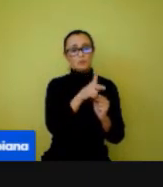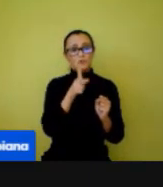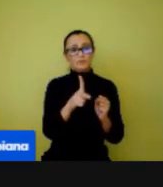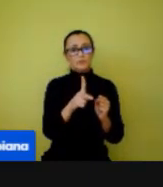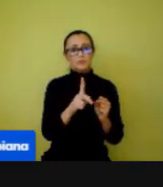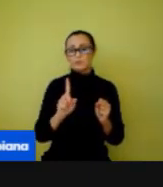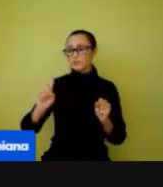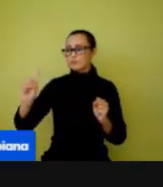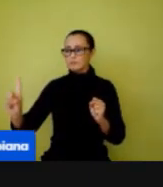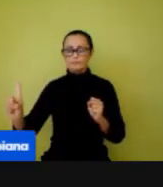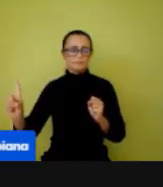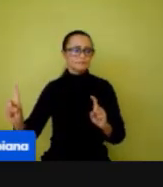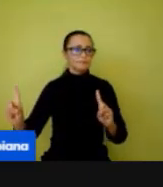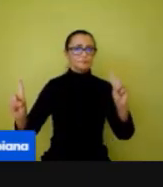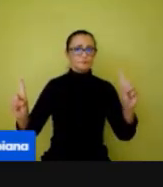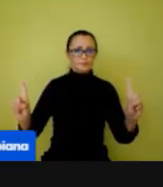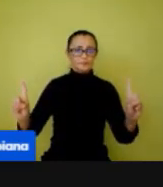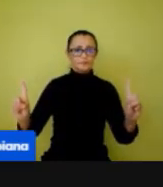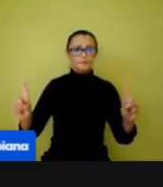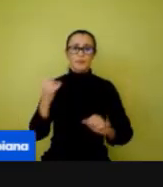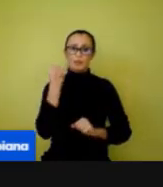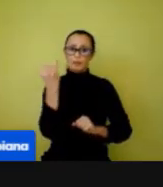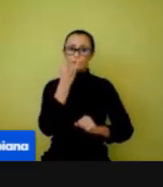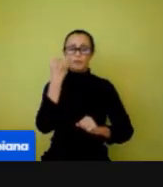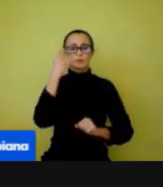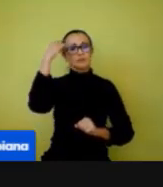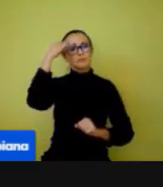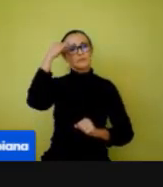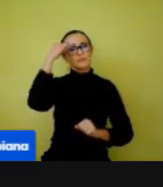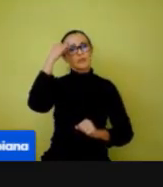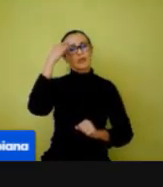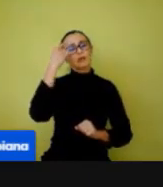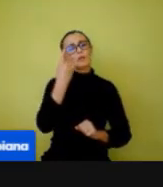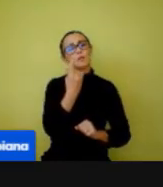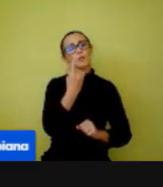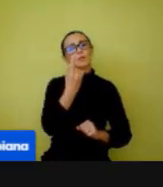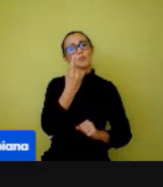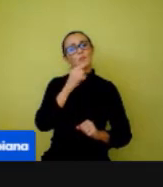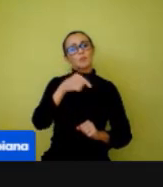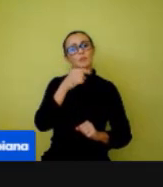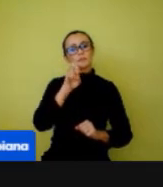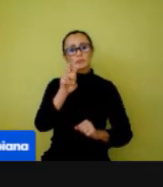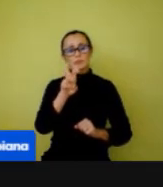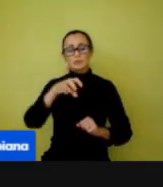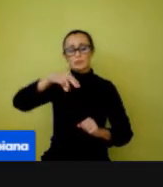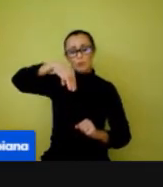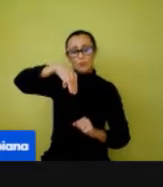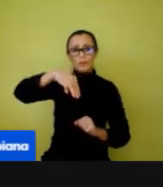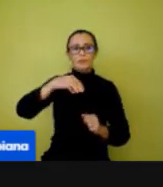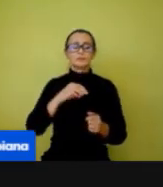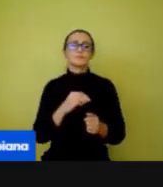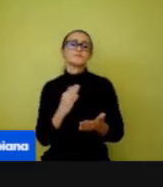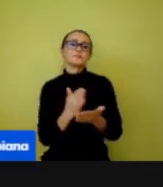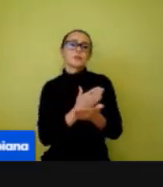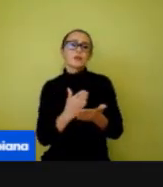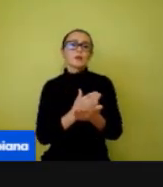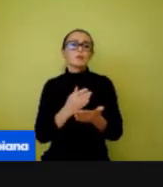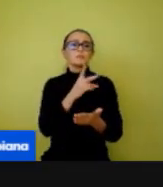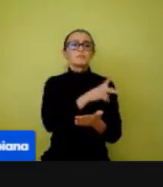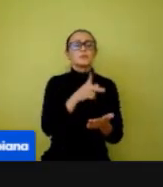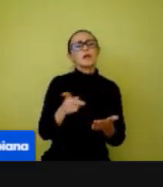nessa questão de um metro e meio. Outra coisa, tem alguns professores falando que, ai, que a